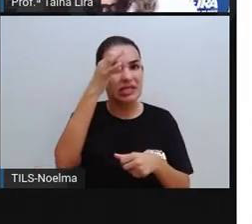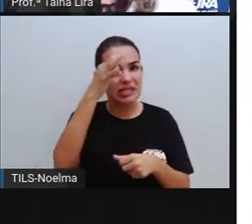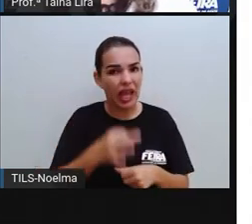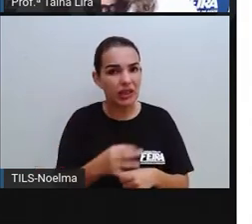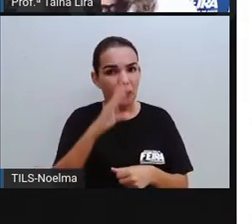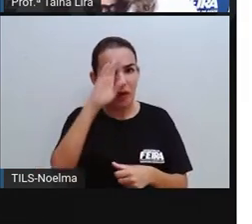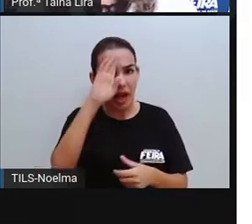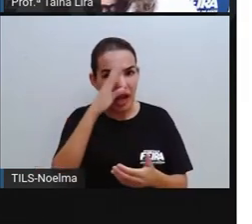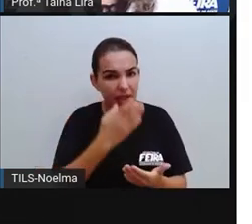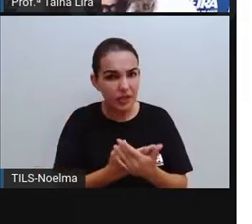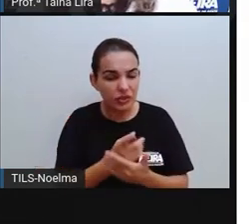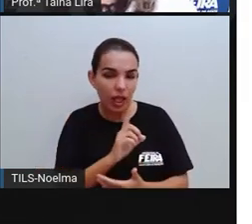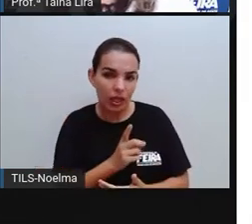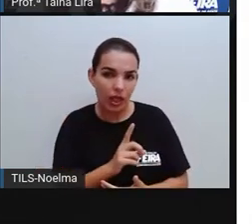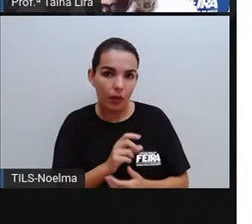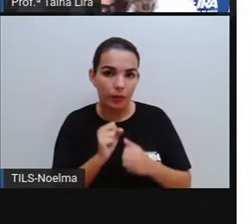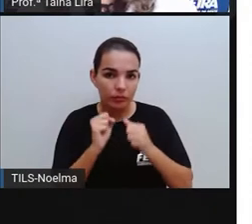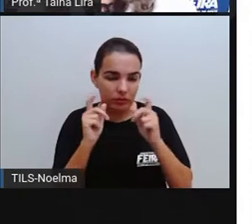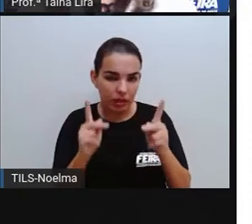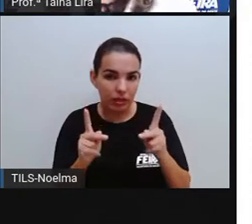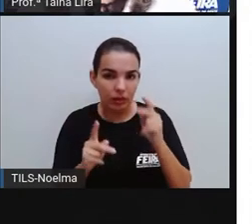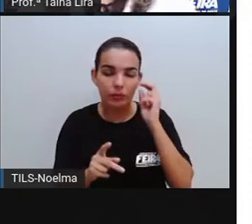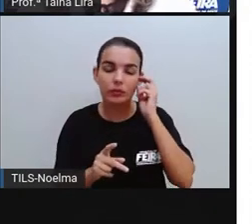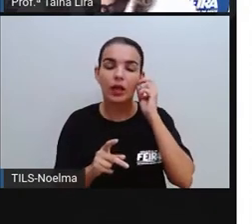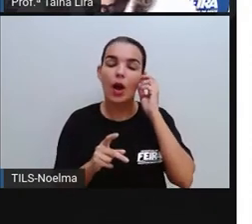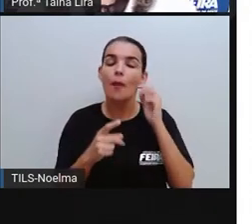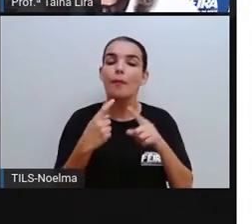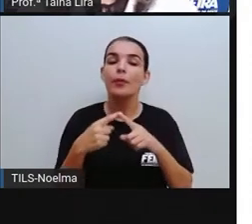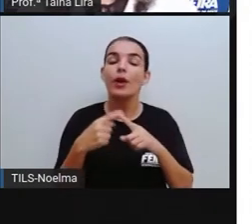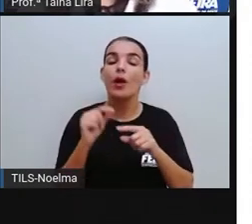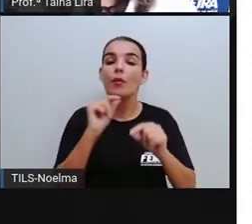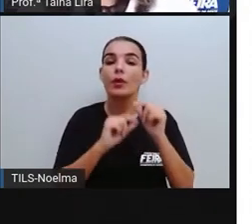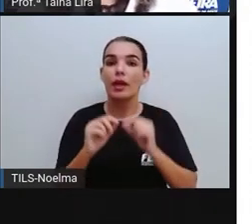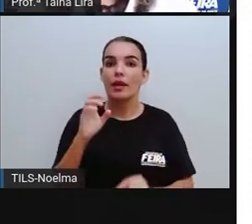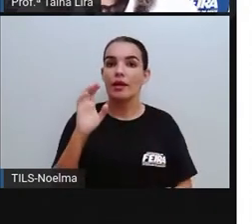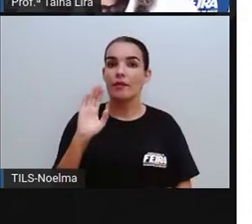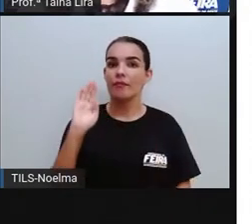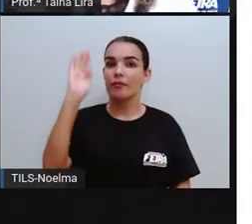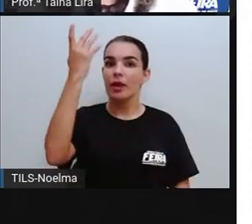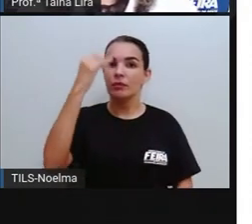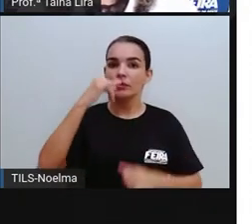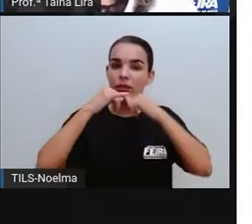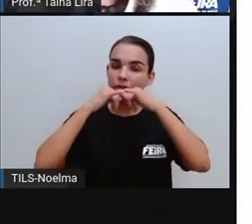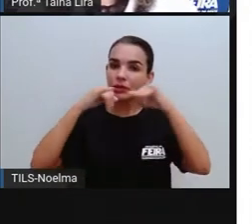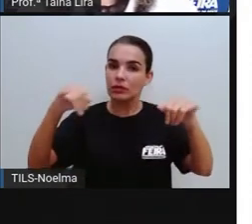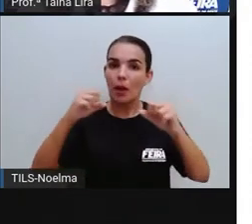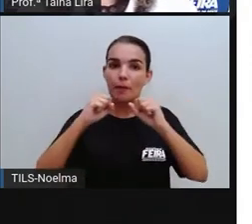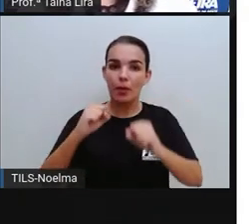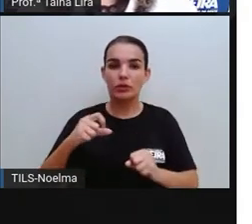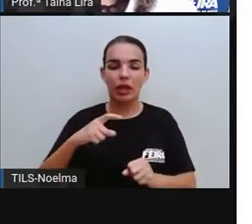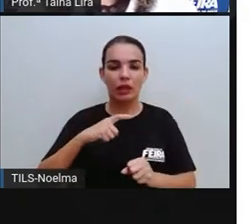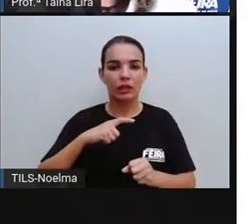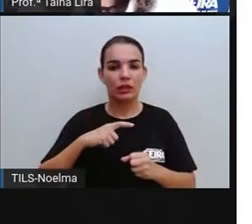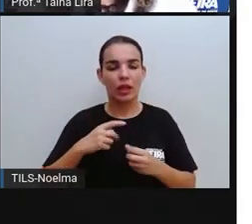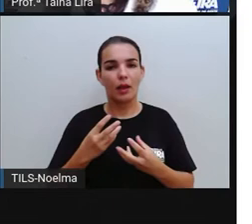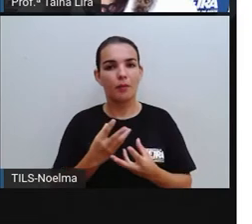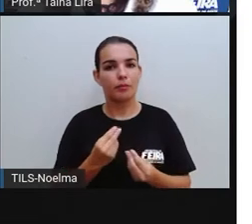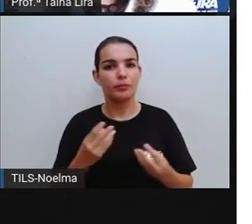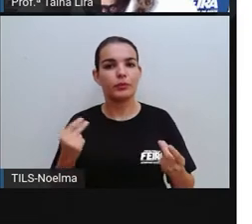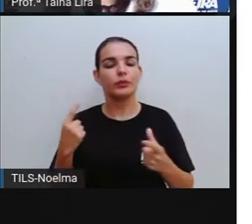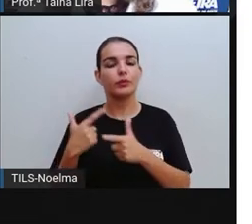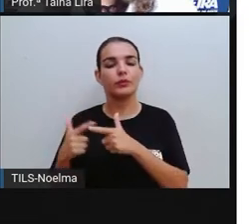absoluta se é verdade ou não, tá bom? Porque uma fake news pode, né, trazer várias situações aí